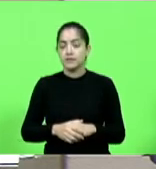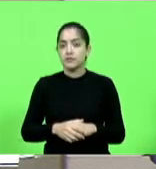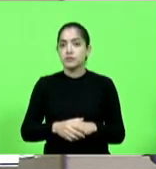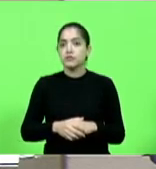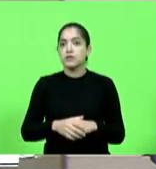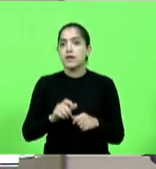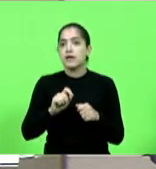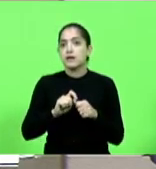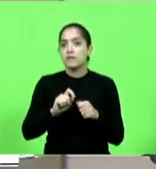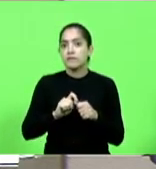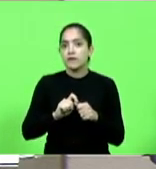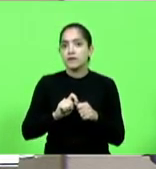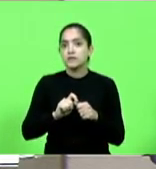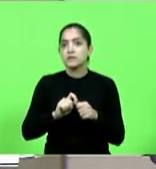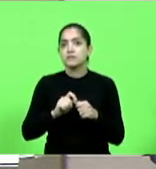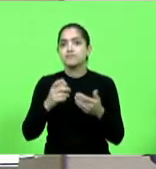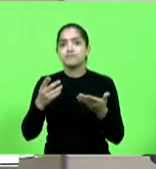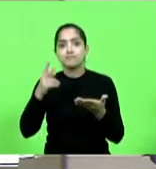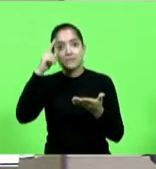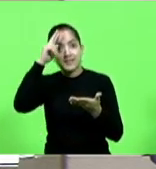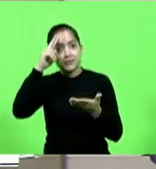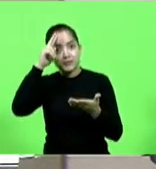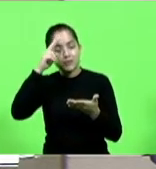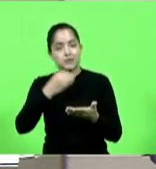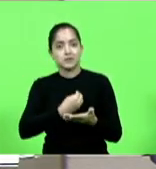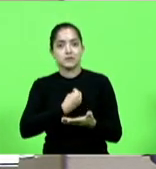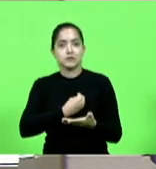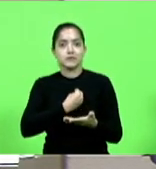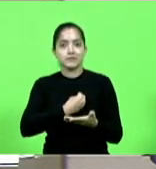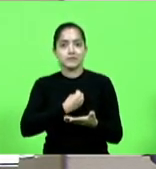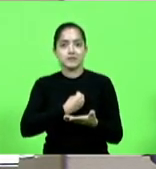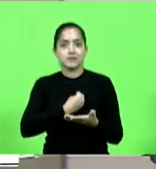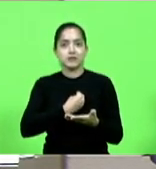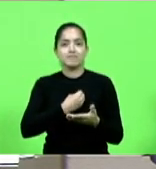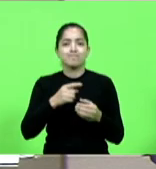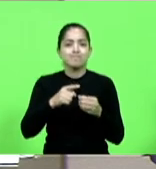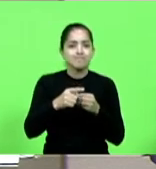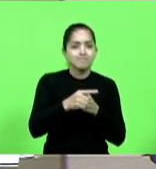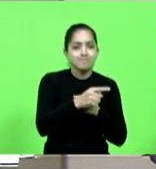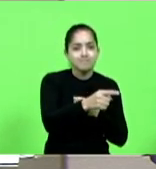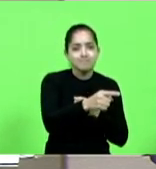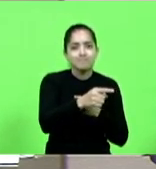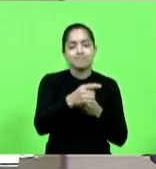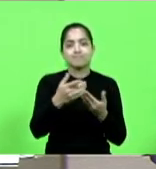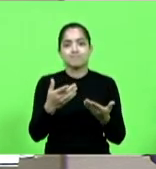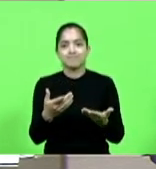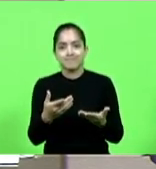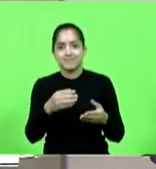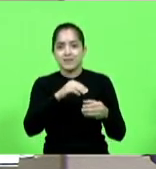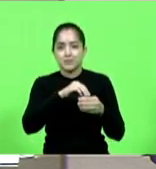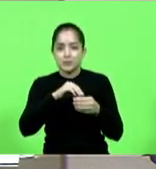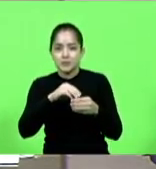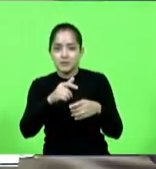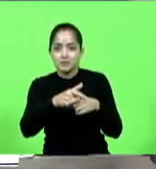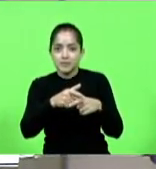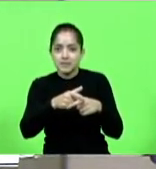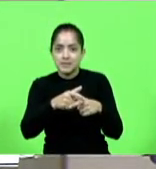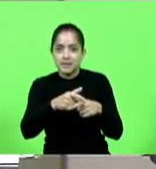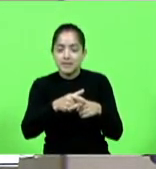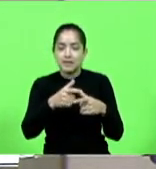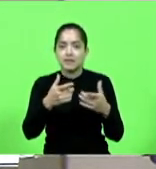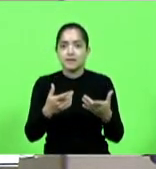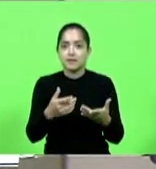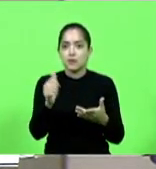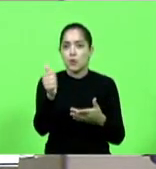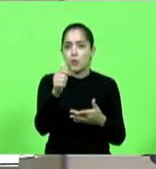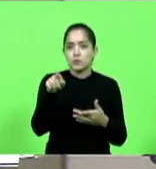faz parte da nossa história de vida principalmente quem vem lá do interior como é o nosso caso lá de um município bem pequeno município de 11